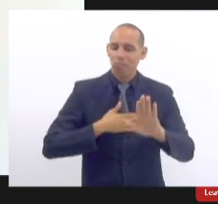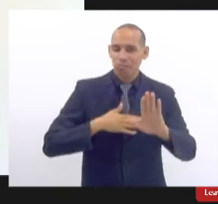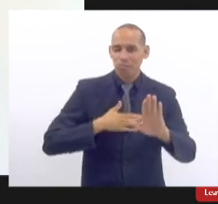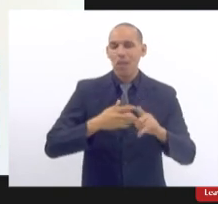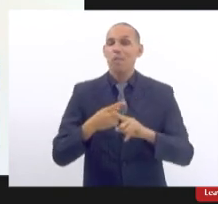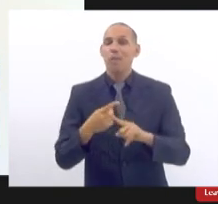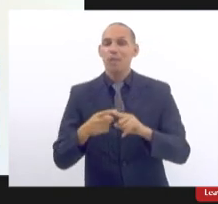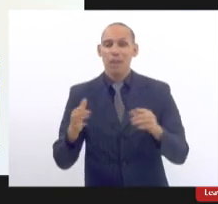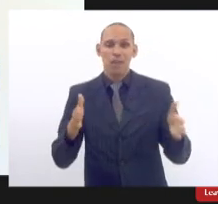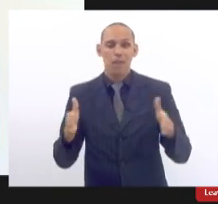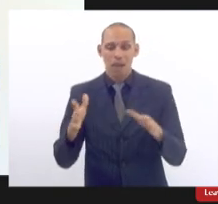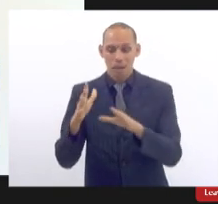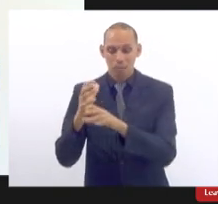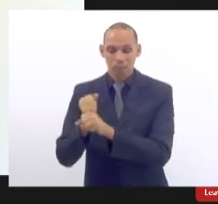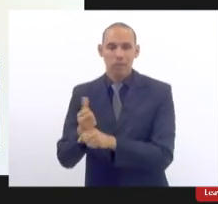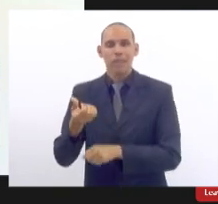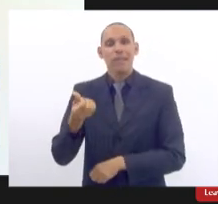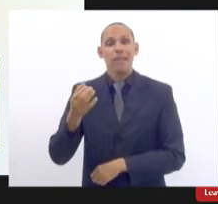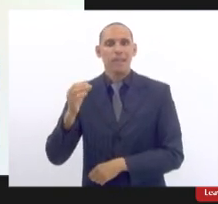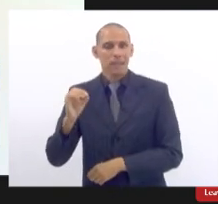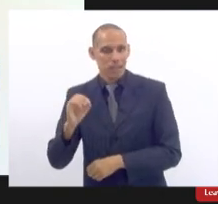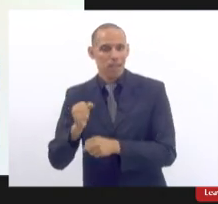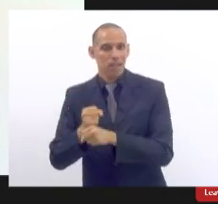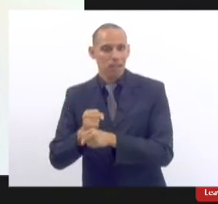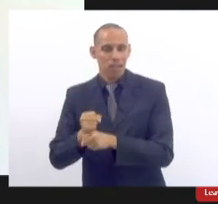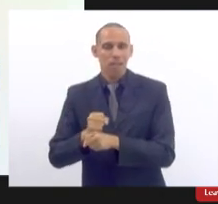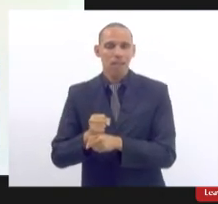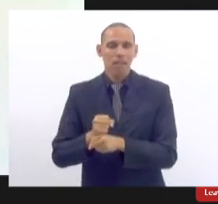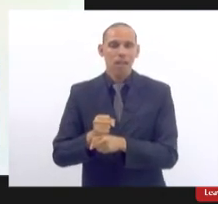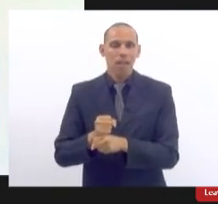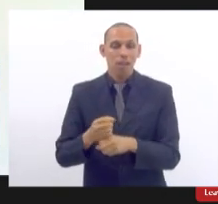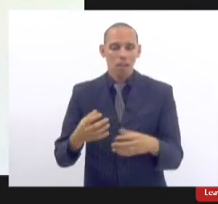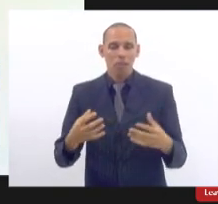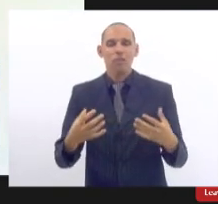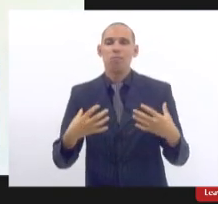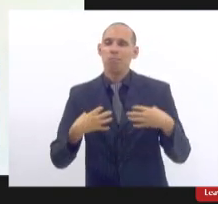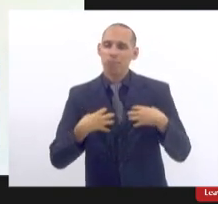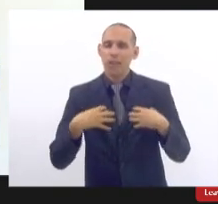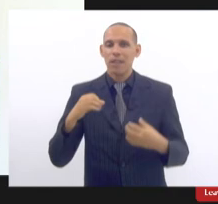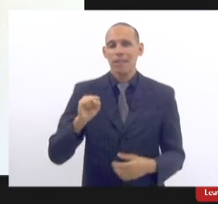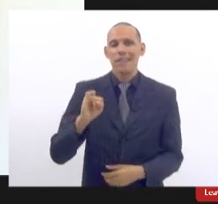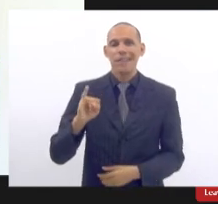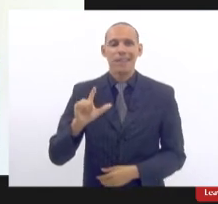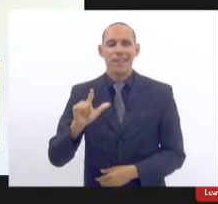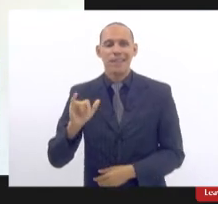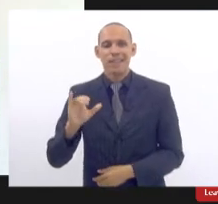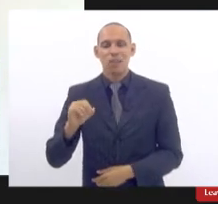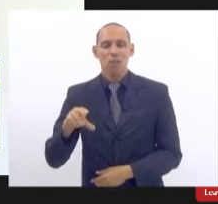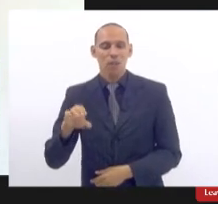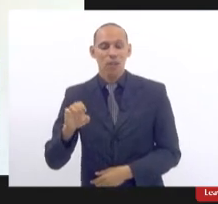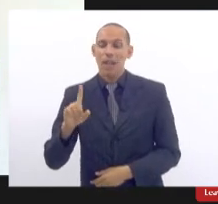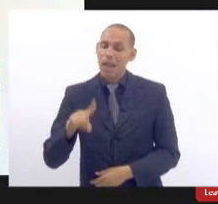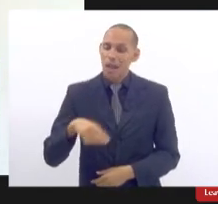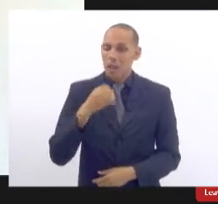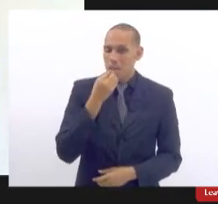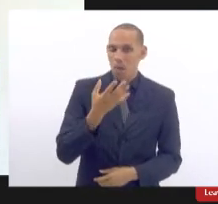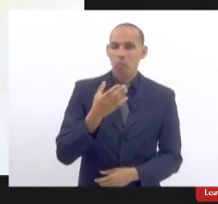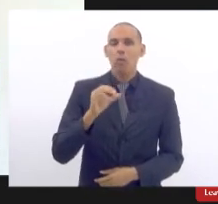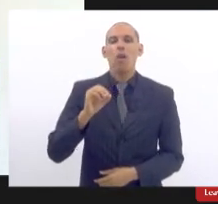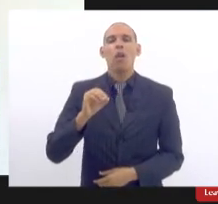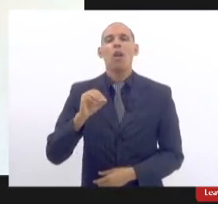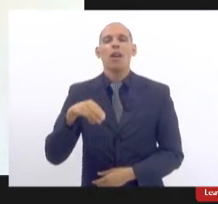60 anos que ele é benéfico a OMS tem como definição de saúde a saúde física mental